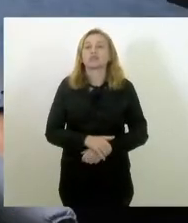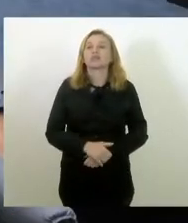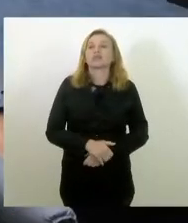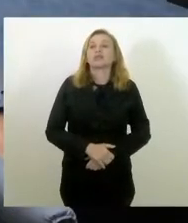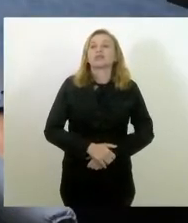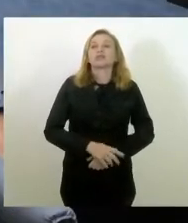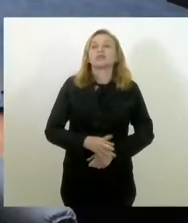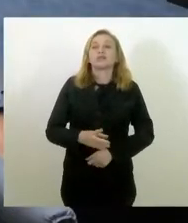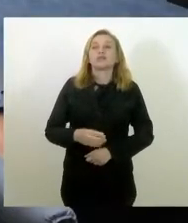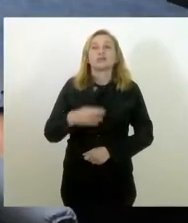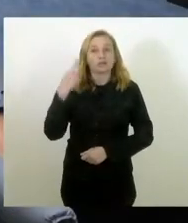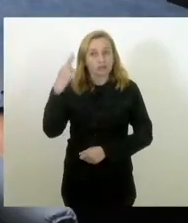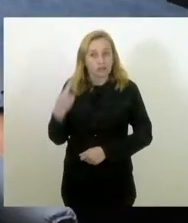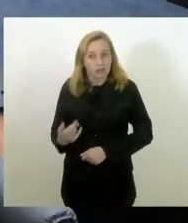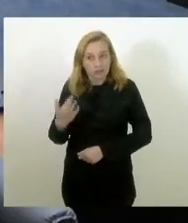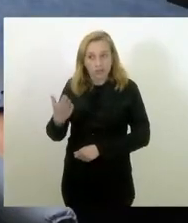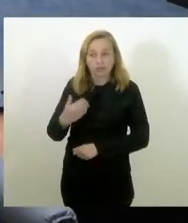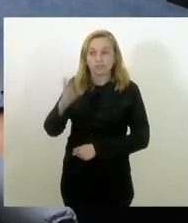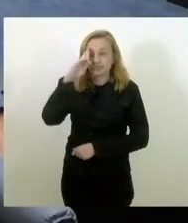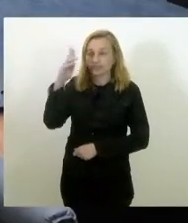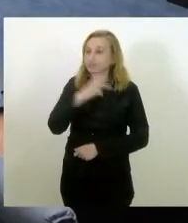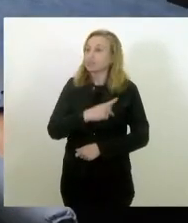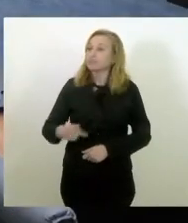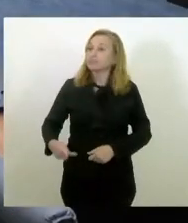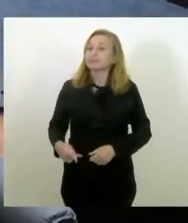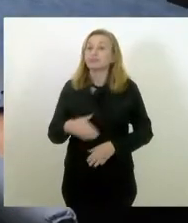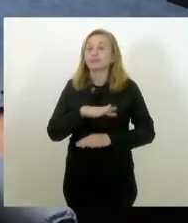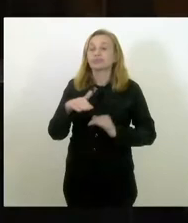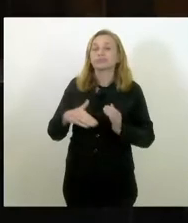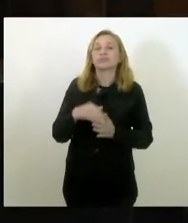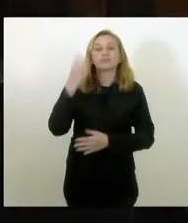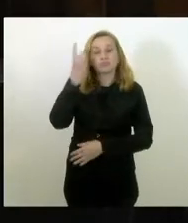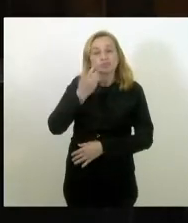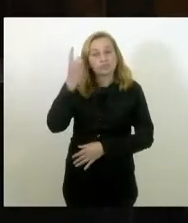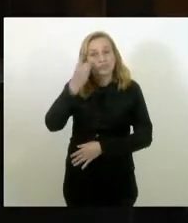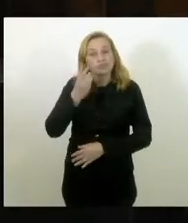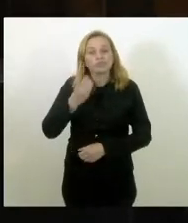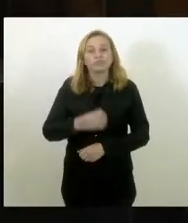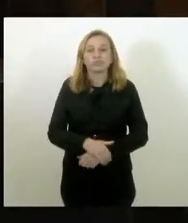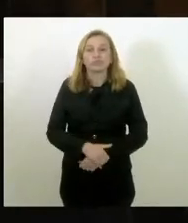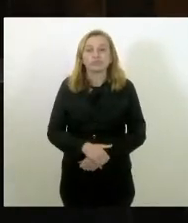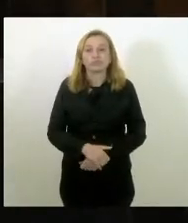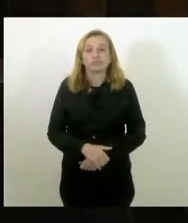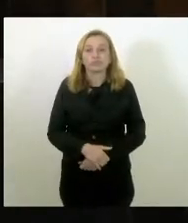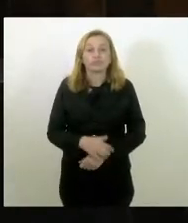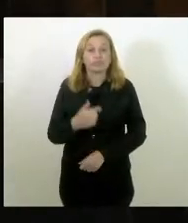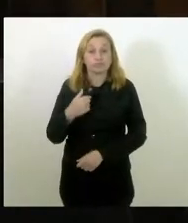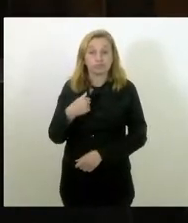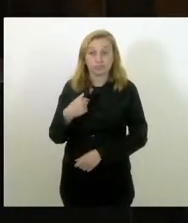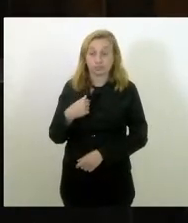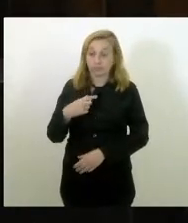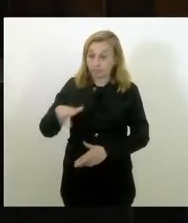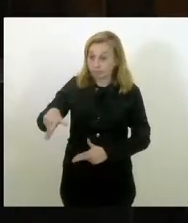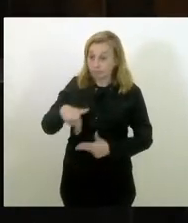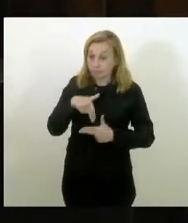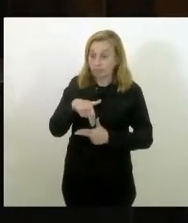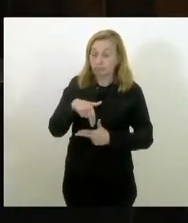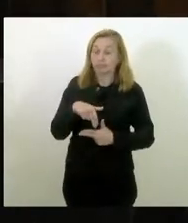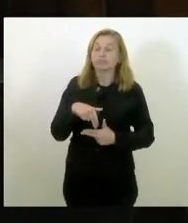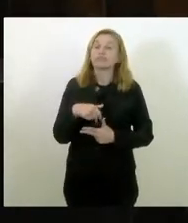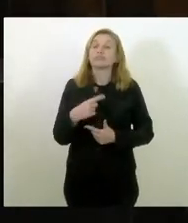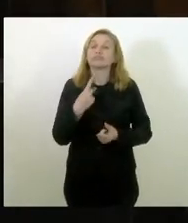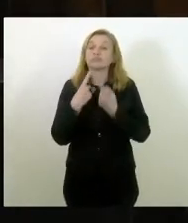deputada Renata. Senhor presidente, senhoras deputadas, senhores deputados, eu me inscrevi para discutir